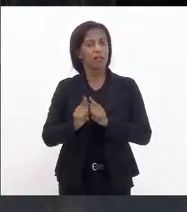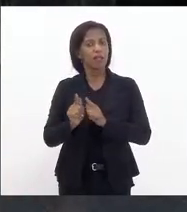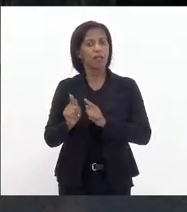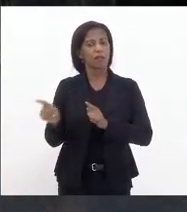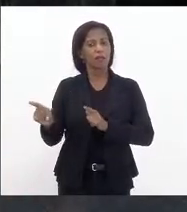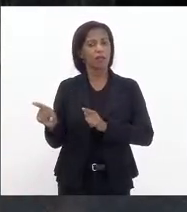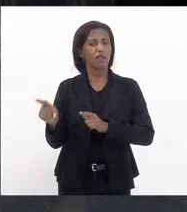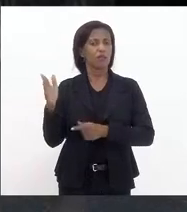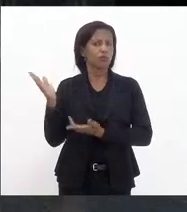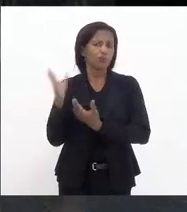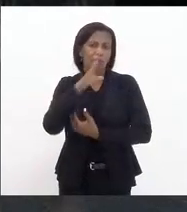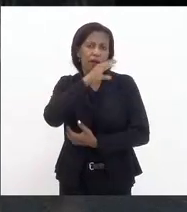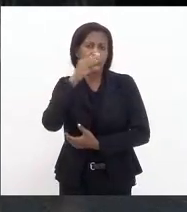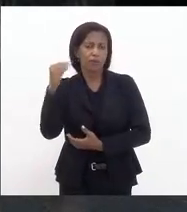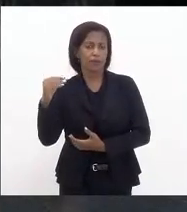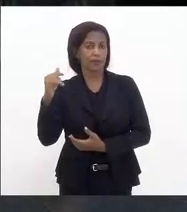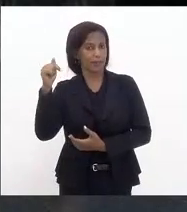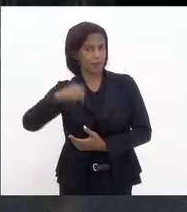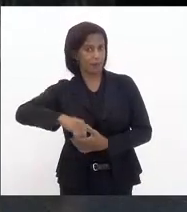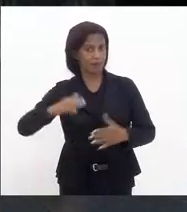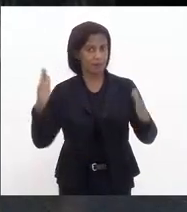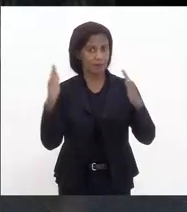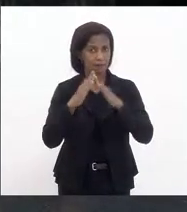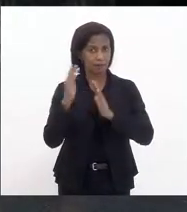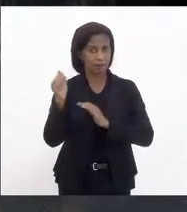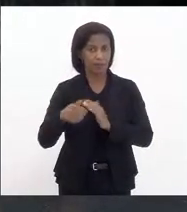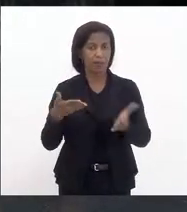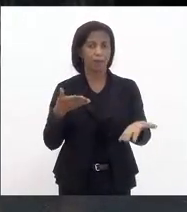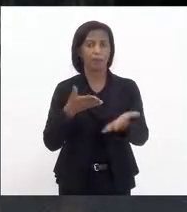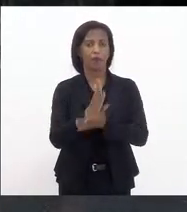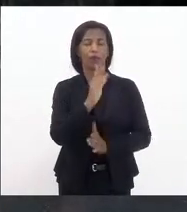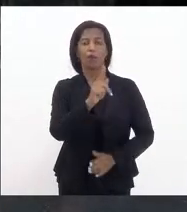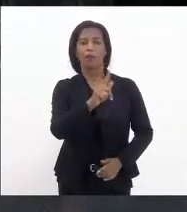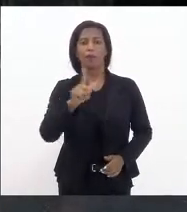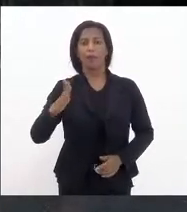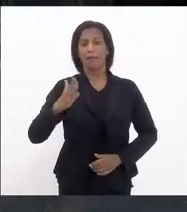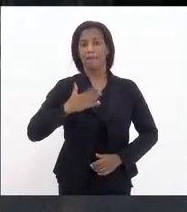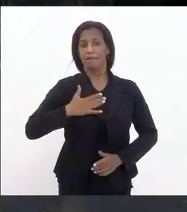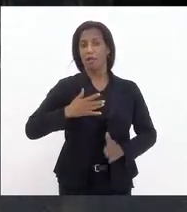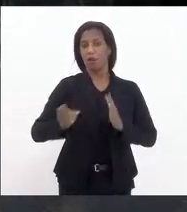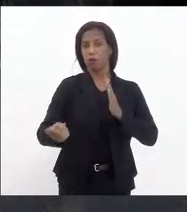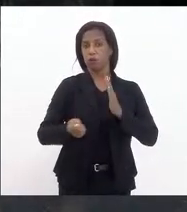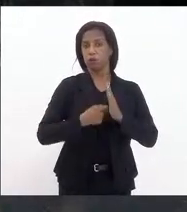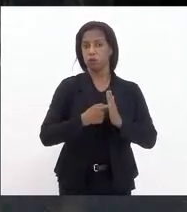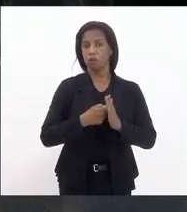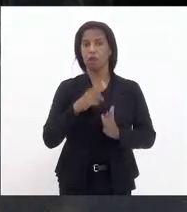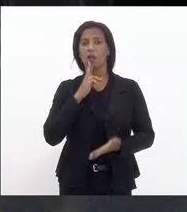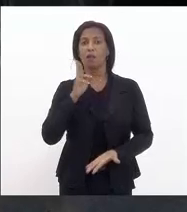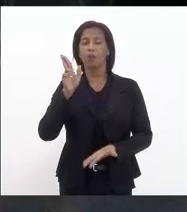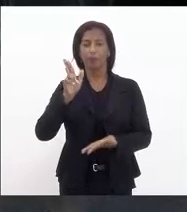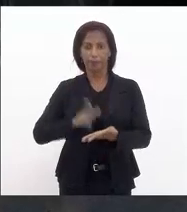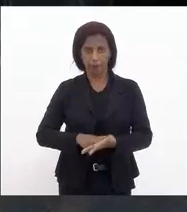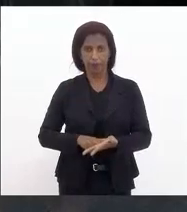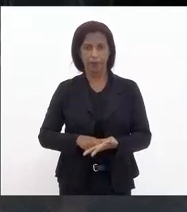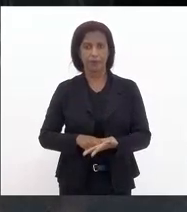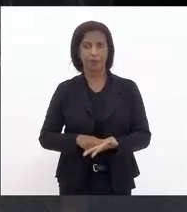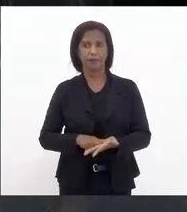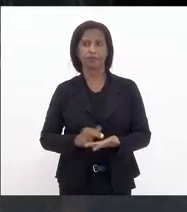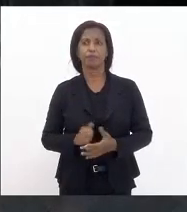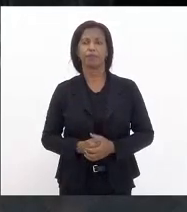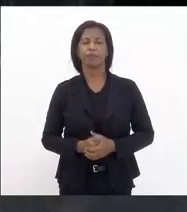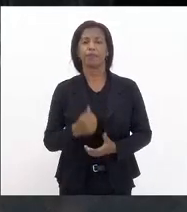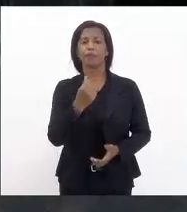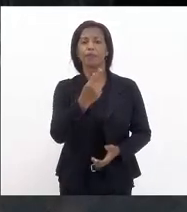favelas e periferias essa casa aqui aprovou um projeto de lei de minha autoria reconhecendo e chamando